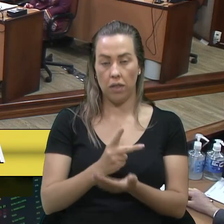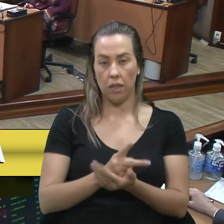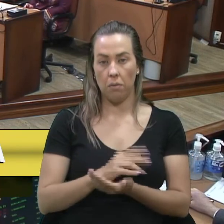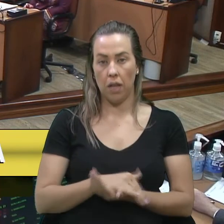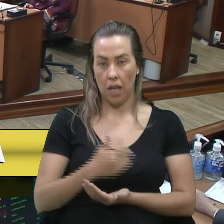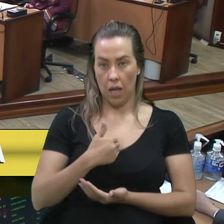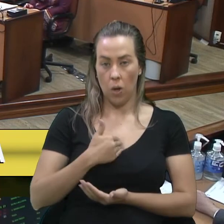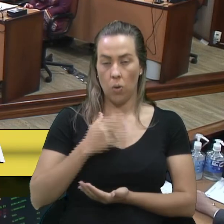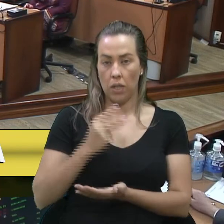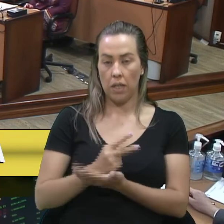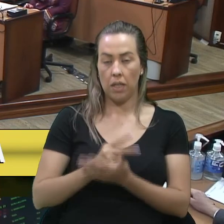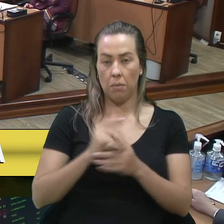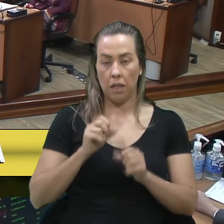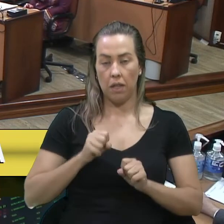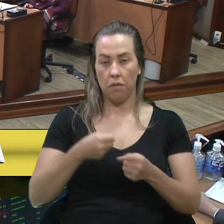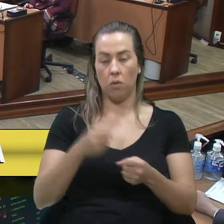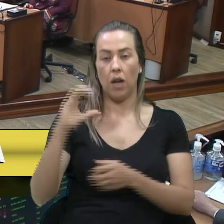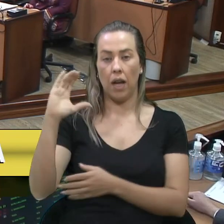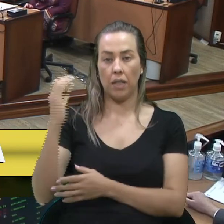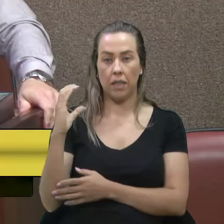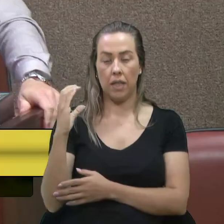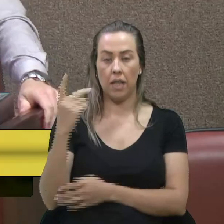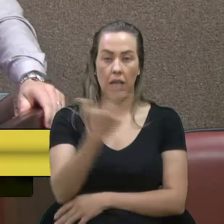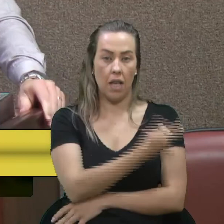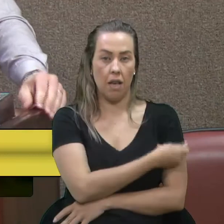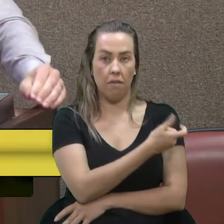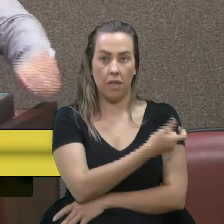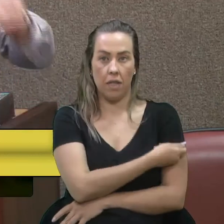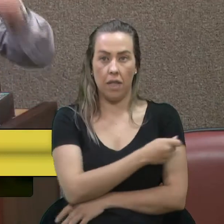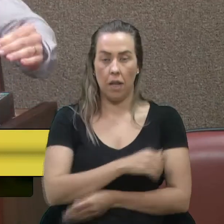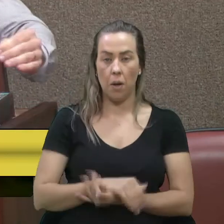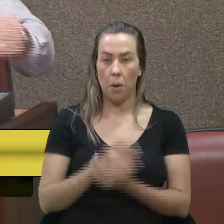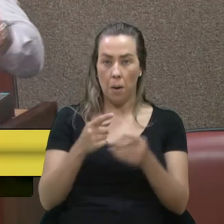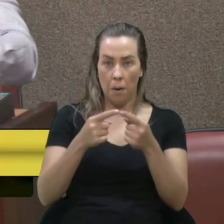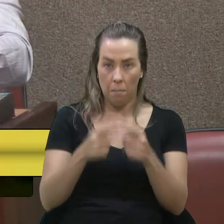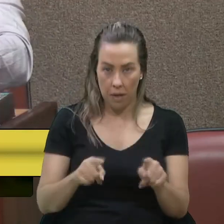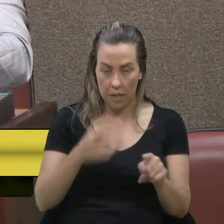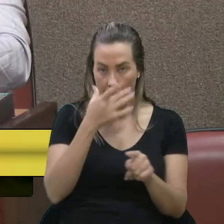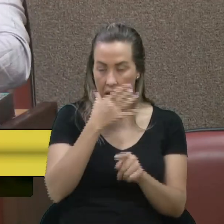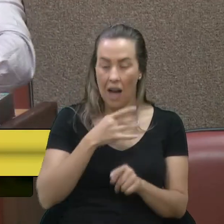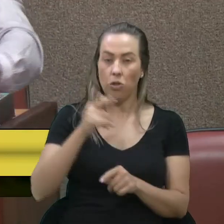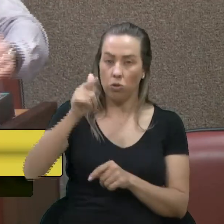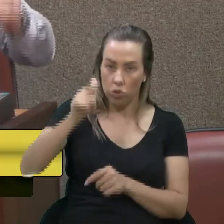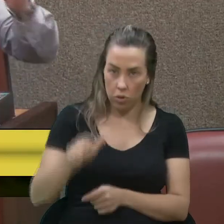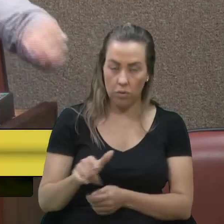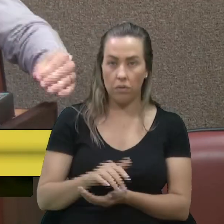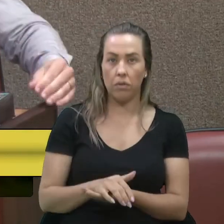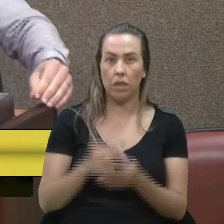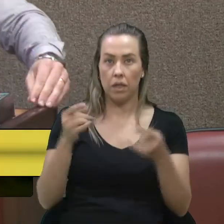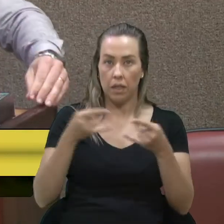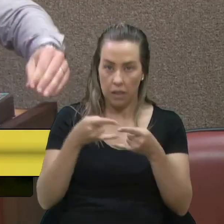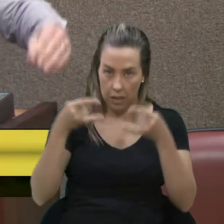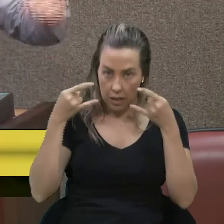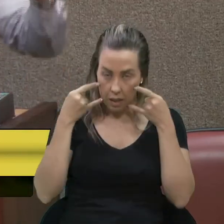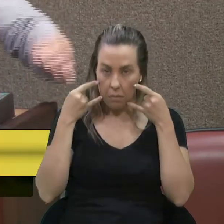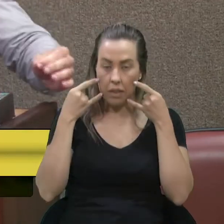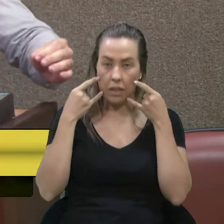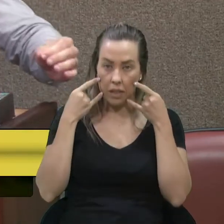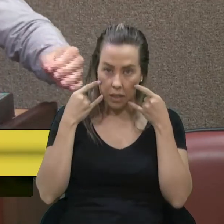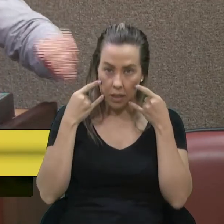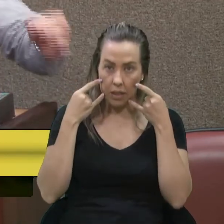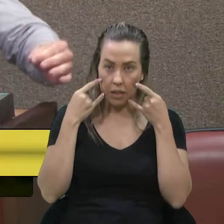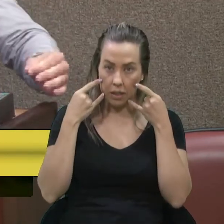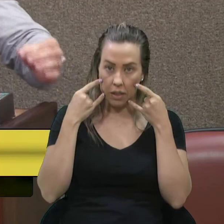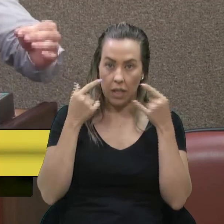eu sempre defendi a ciência, defendi a vacinação, mas acho, novamente, que a máscara, para